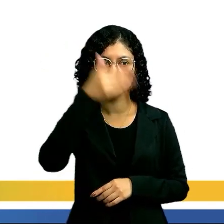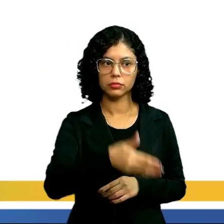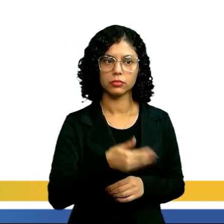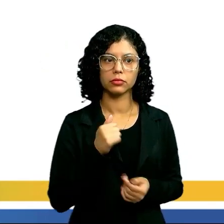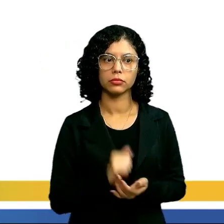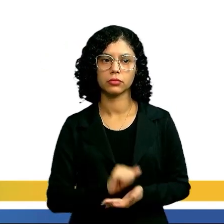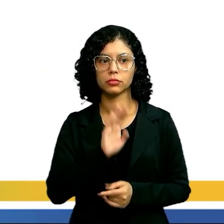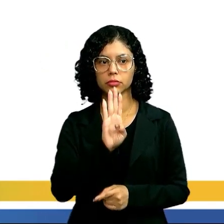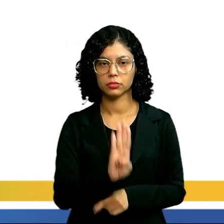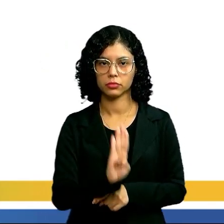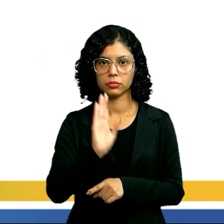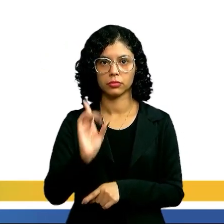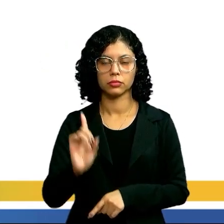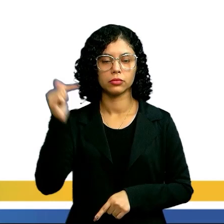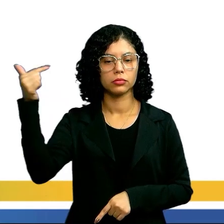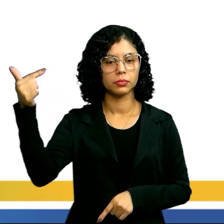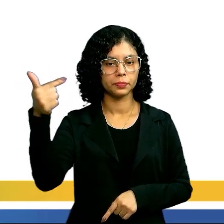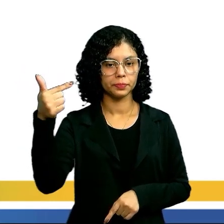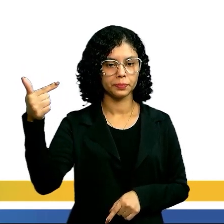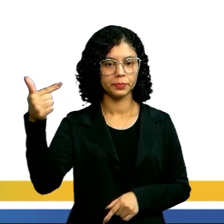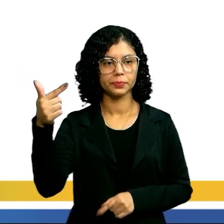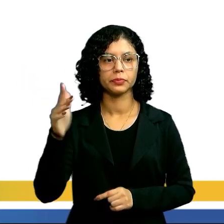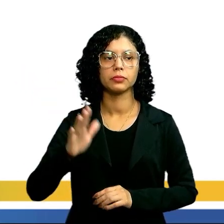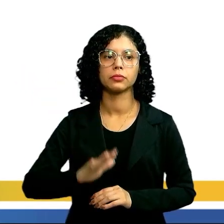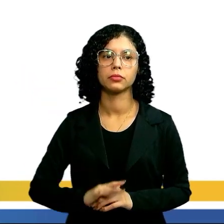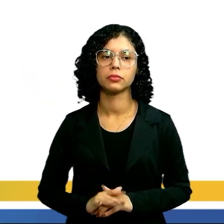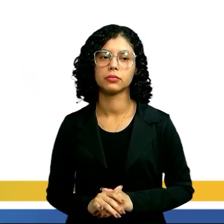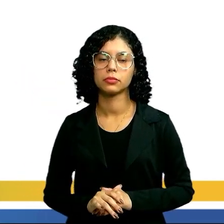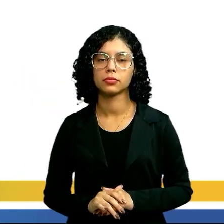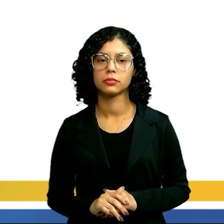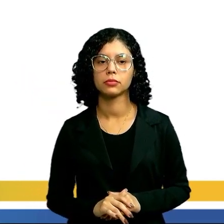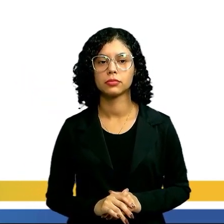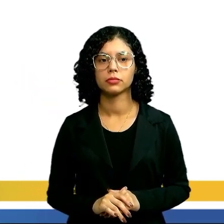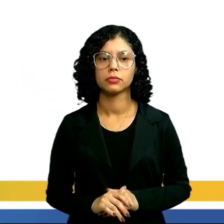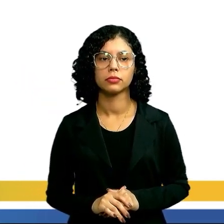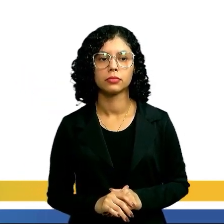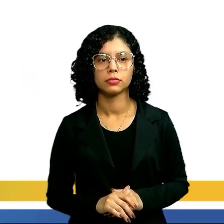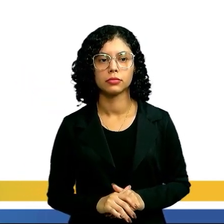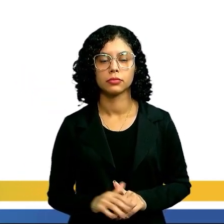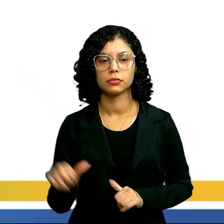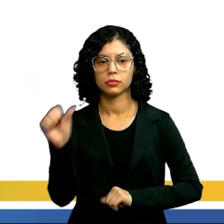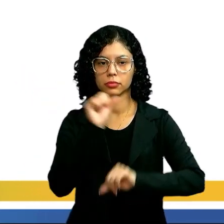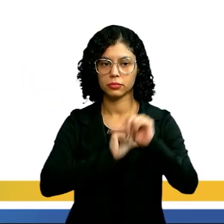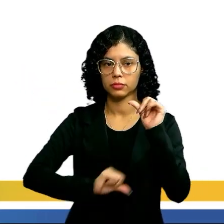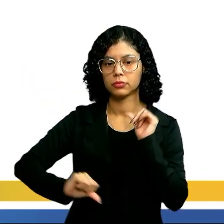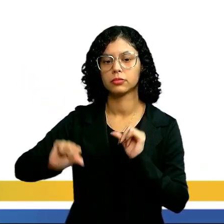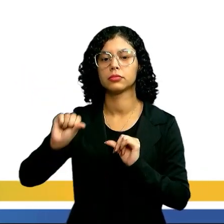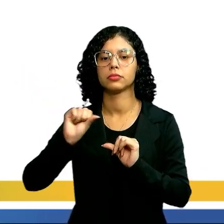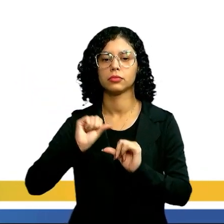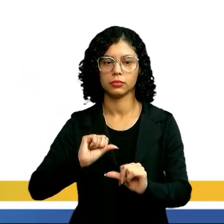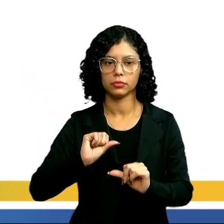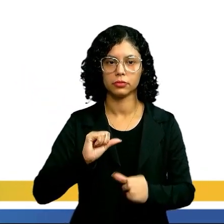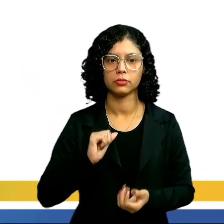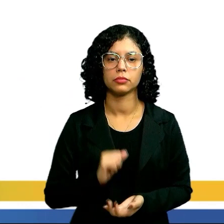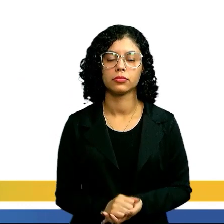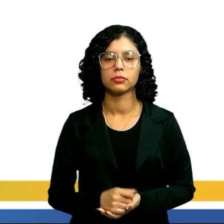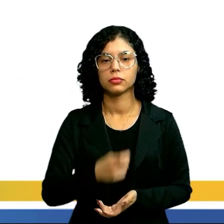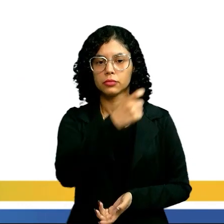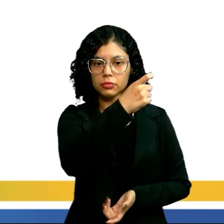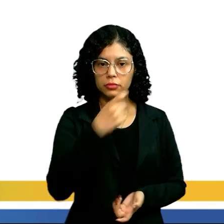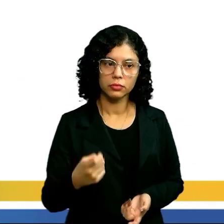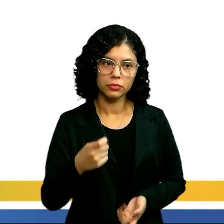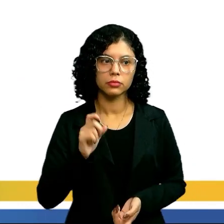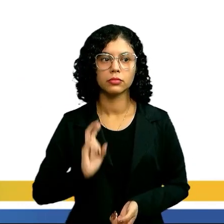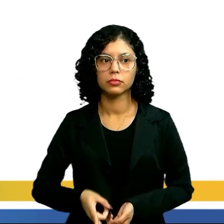é diretamente proporcional. igual a B e a D ao quadrado e inversamente